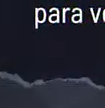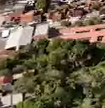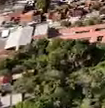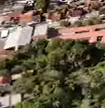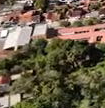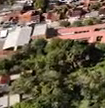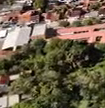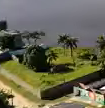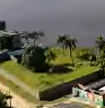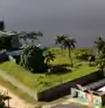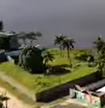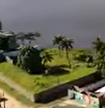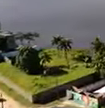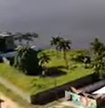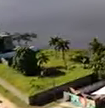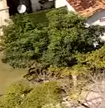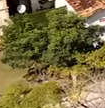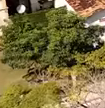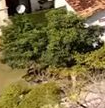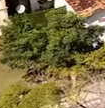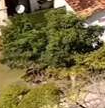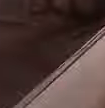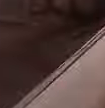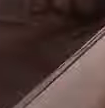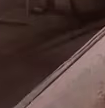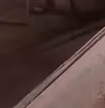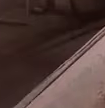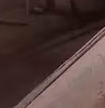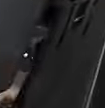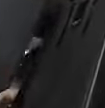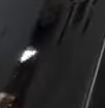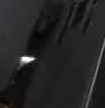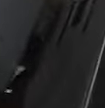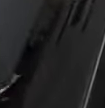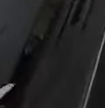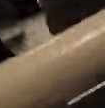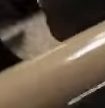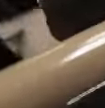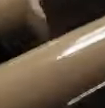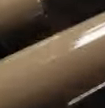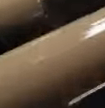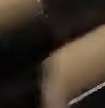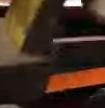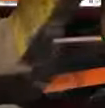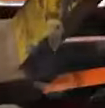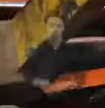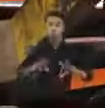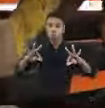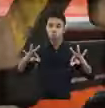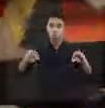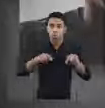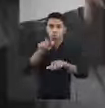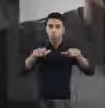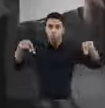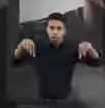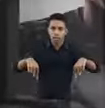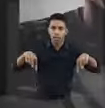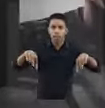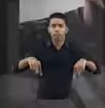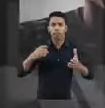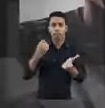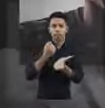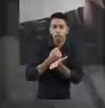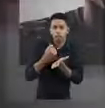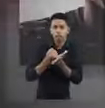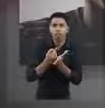candidato em 2022. Dia. Vista aérea de uma cidade. Céu azul com nuvens. Casas ao horizonte. Uma indústria. Todo mundo aqui.